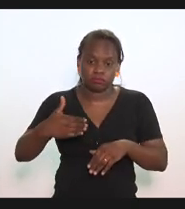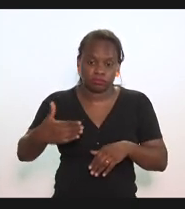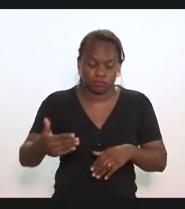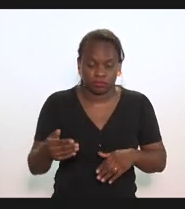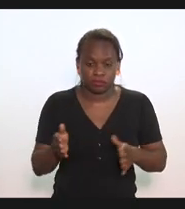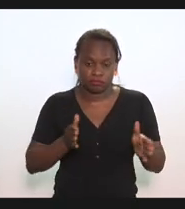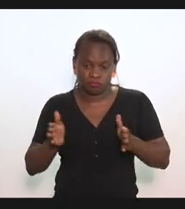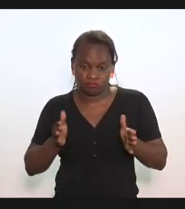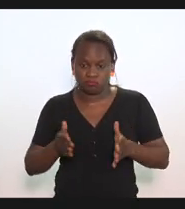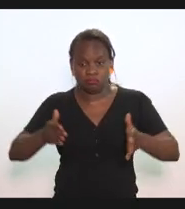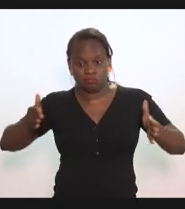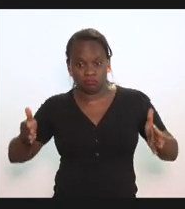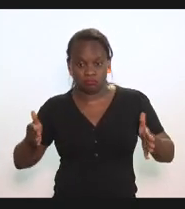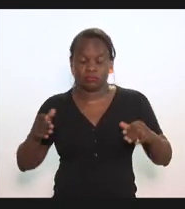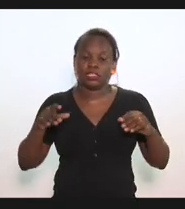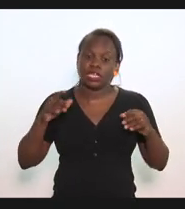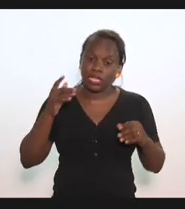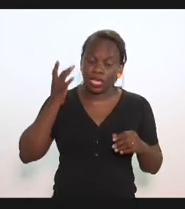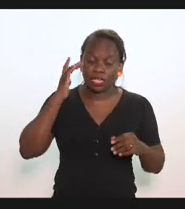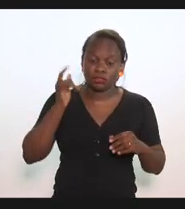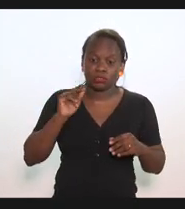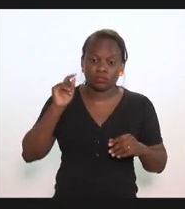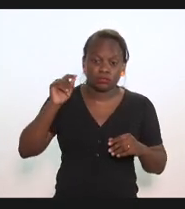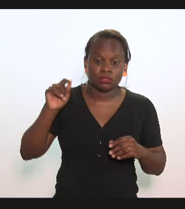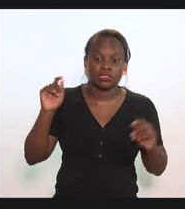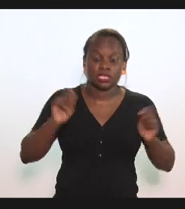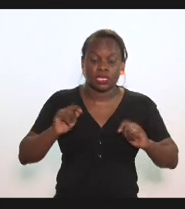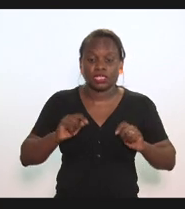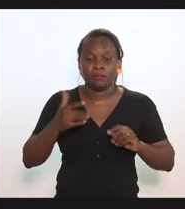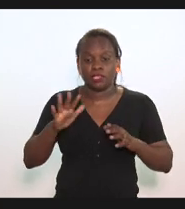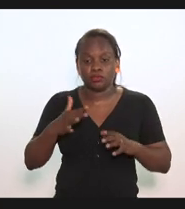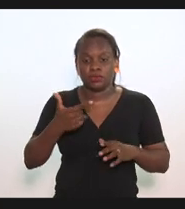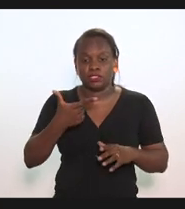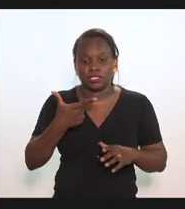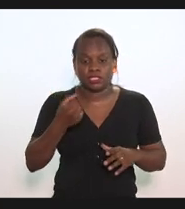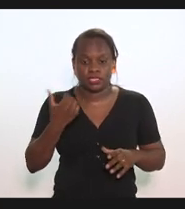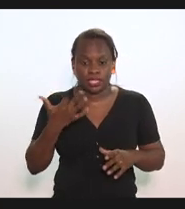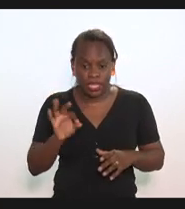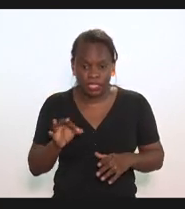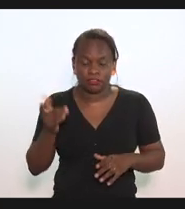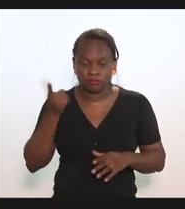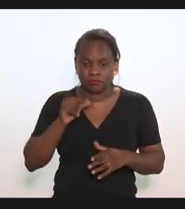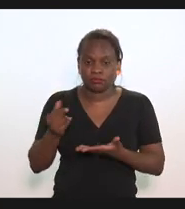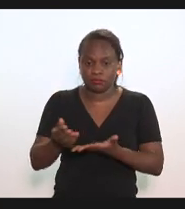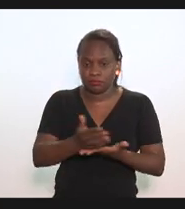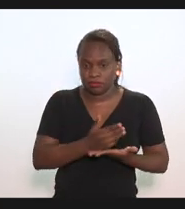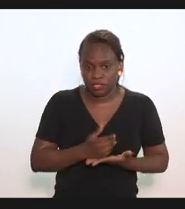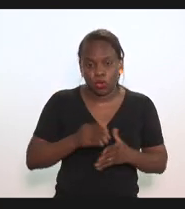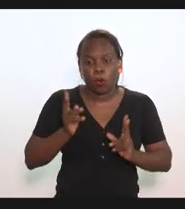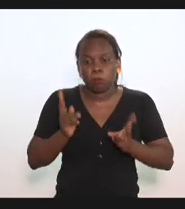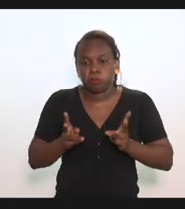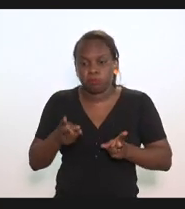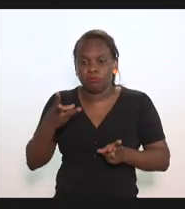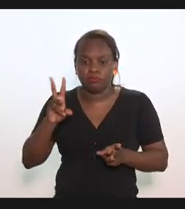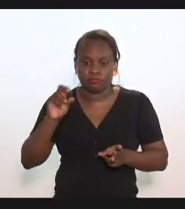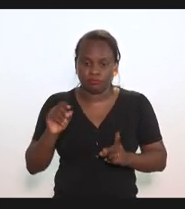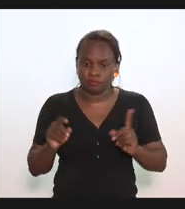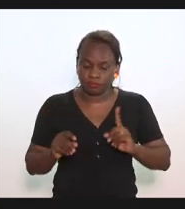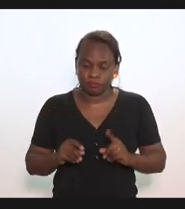prazo um pouco maior, há que se prever de que possa chegar a 210 a arrecadação e não manter o 350.